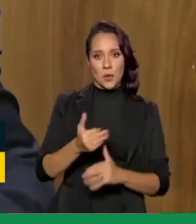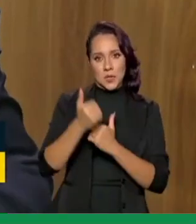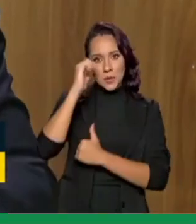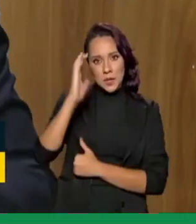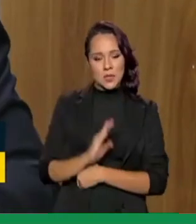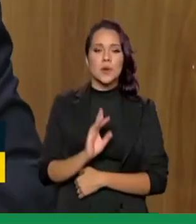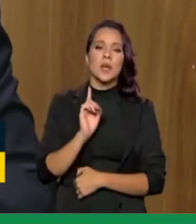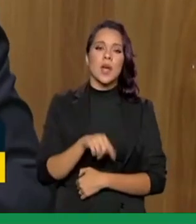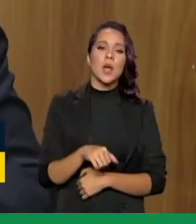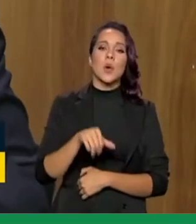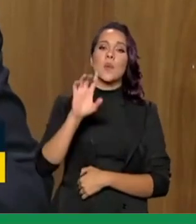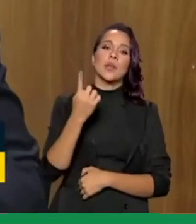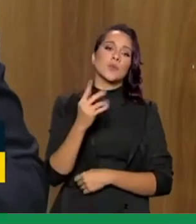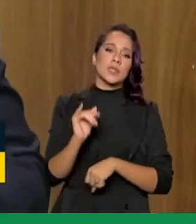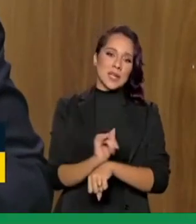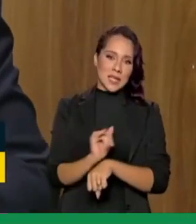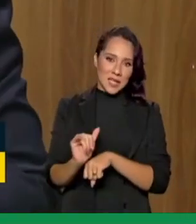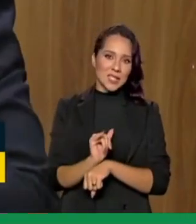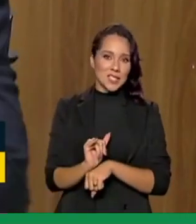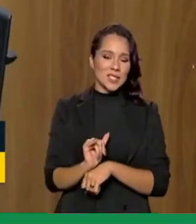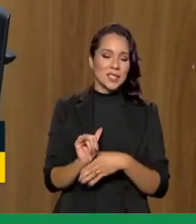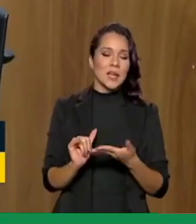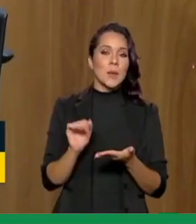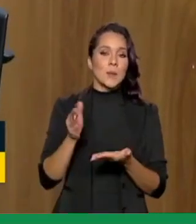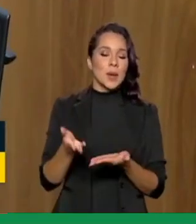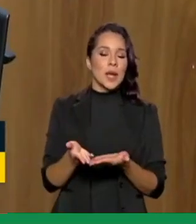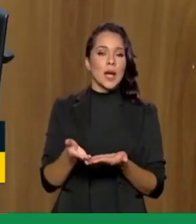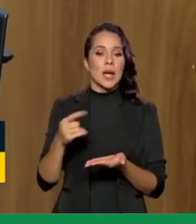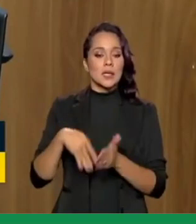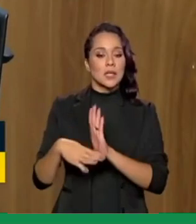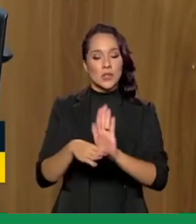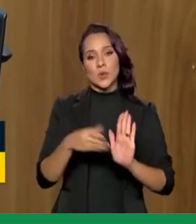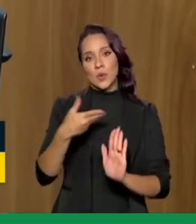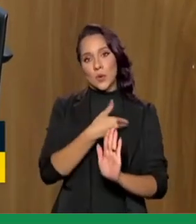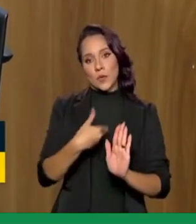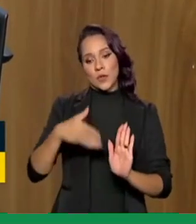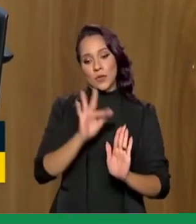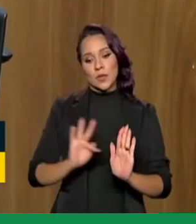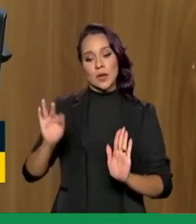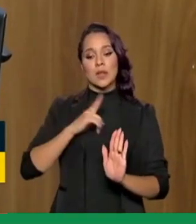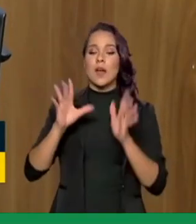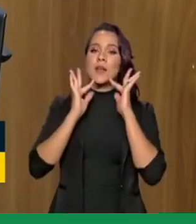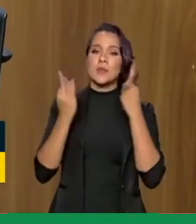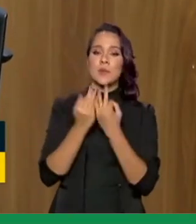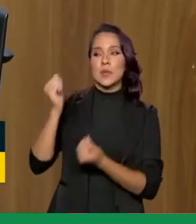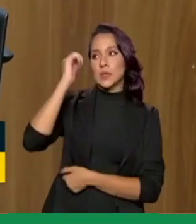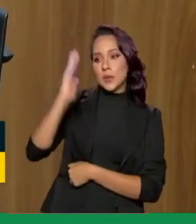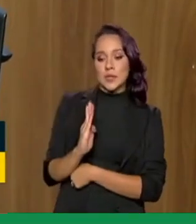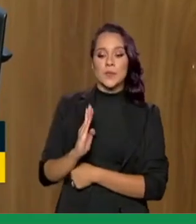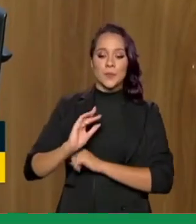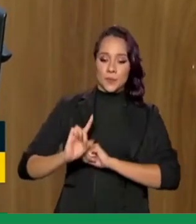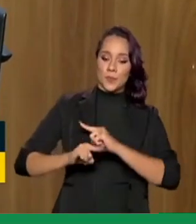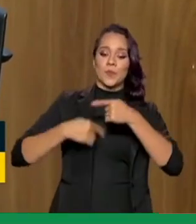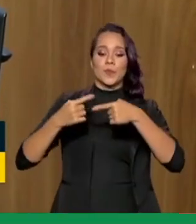ele vem como mais uma ferramenta nesse exercício, nessa ajuda que o governo federal está dando às famílias brasileiras para a